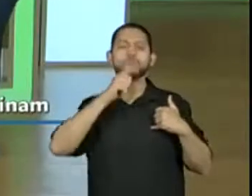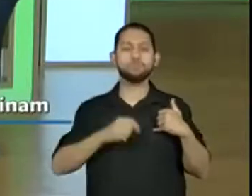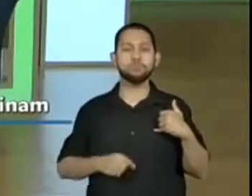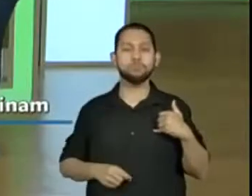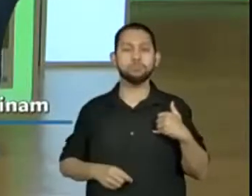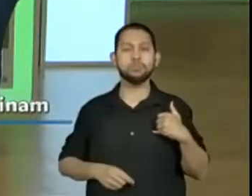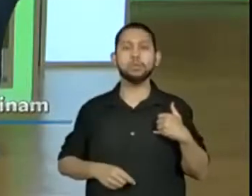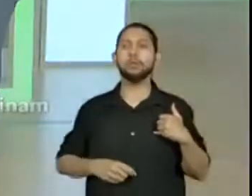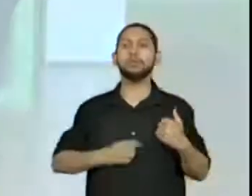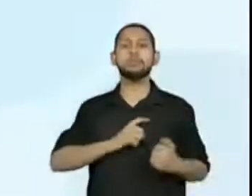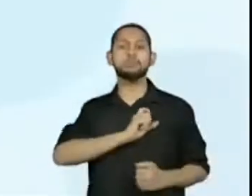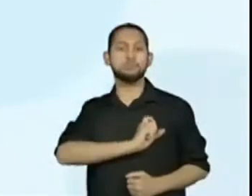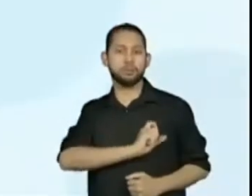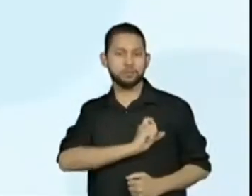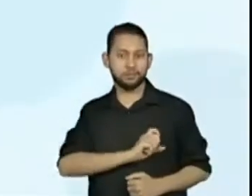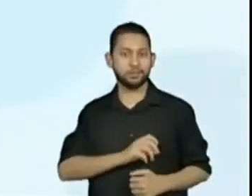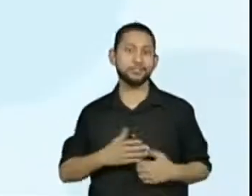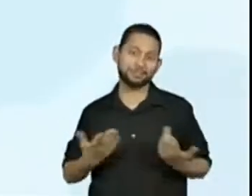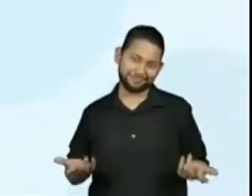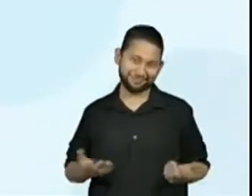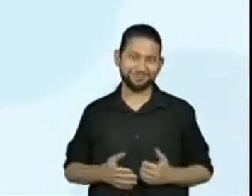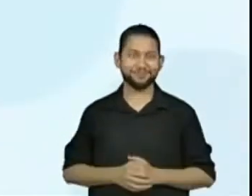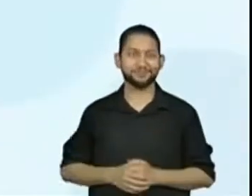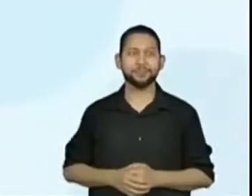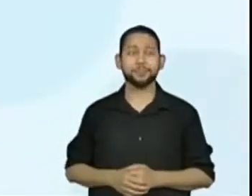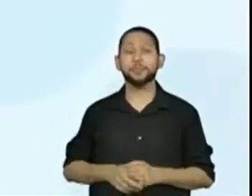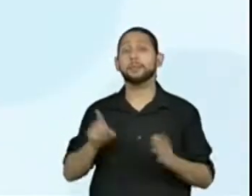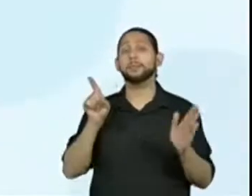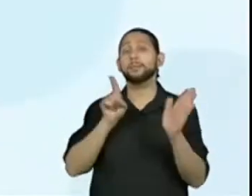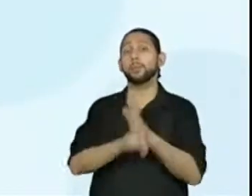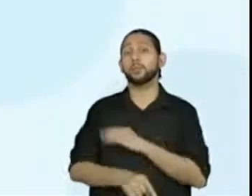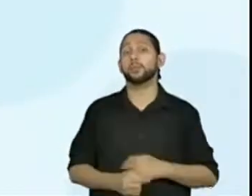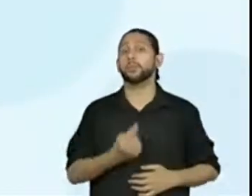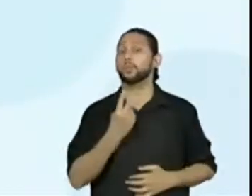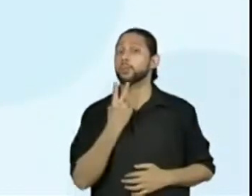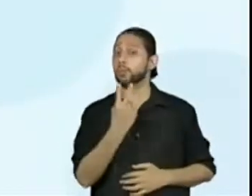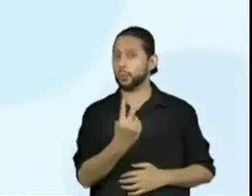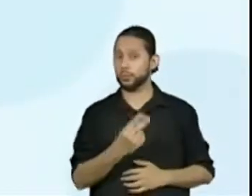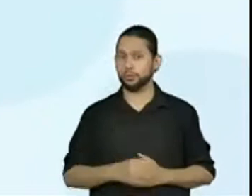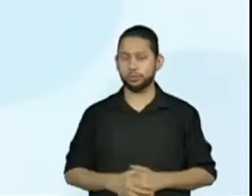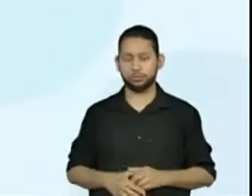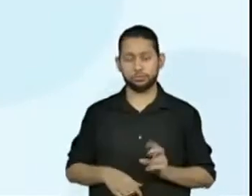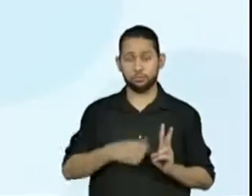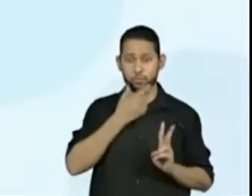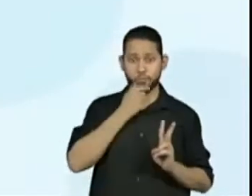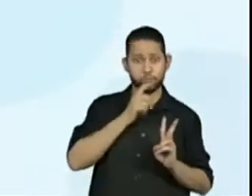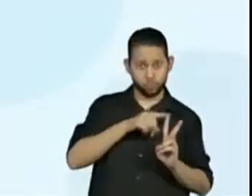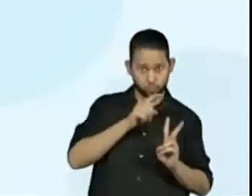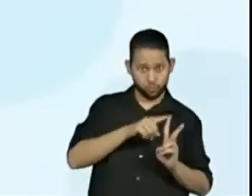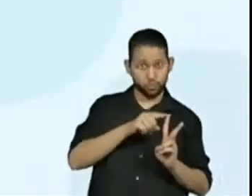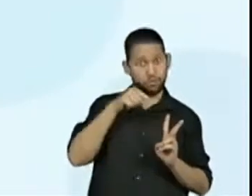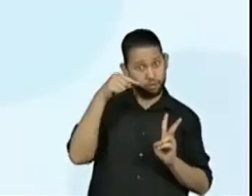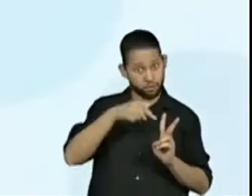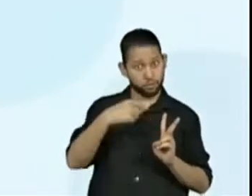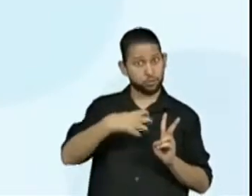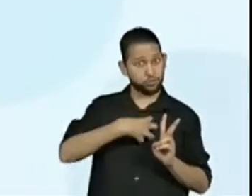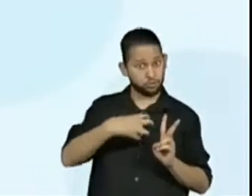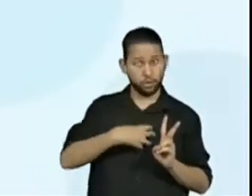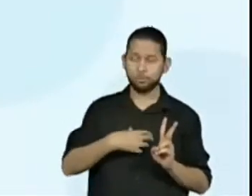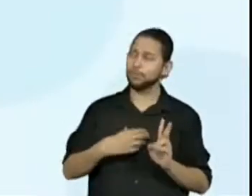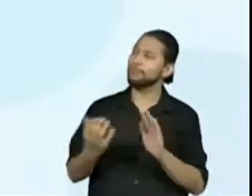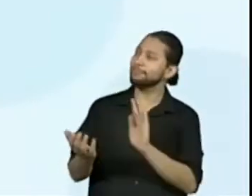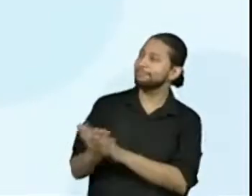Vamos para a número dois. O que você achou da atitude do primeiro homem? Então, eles colocaram lá várias